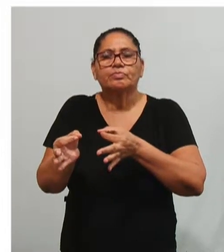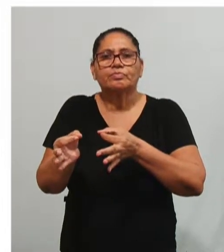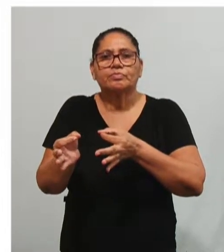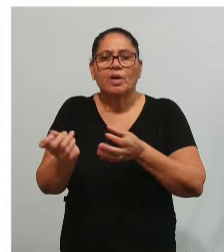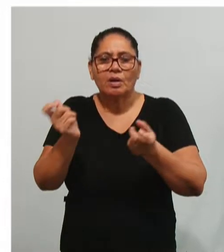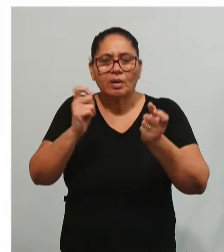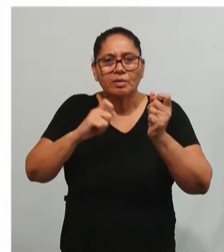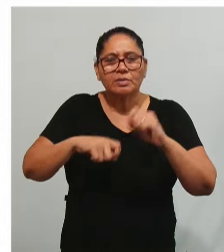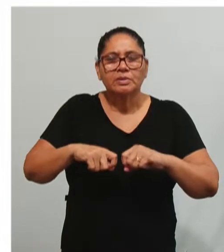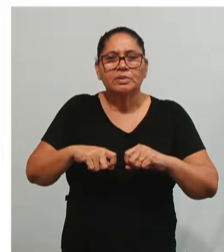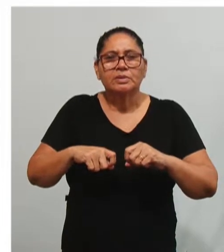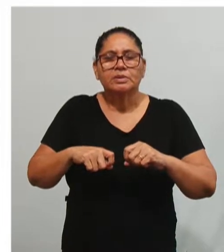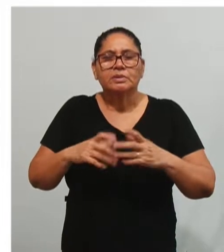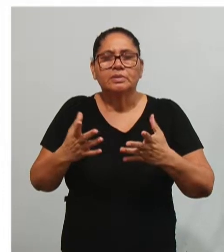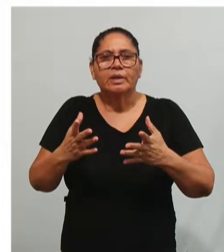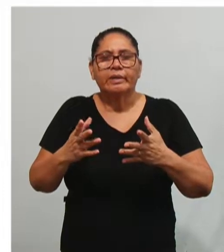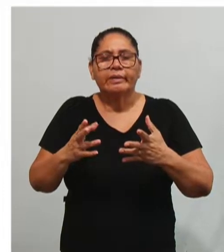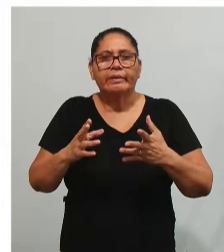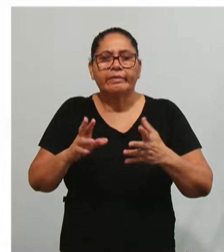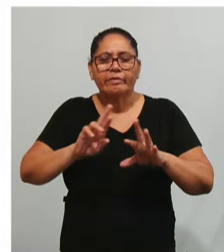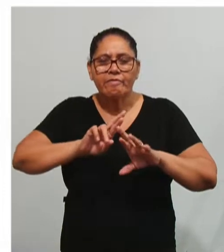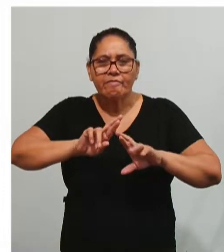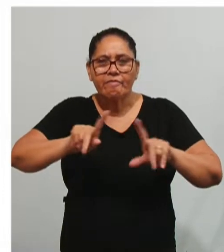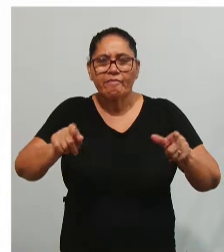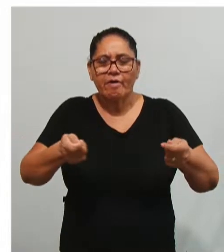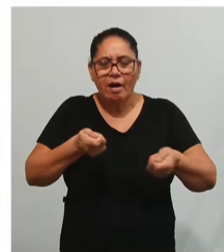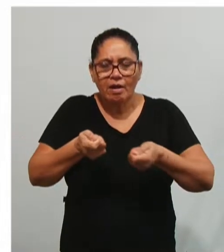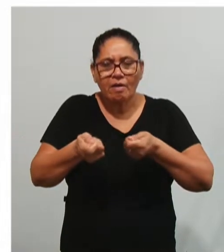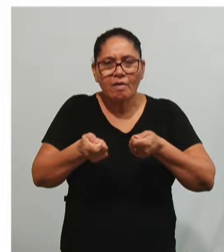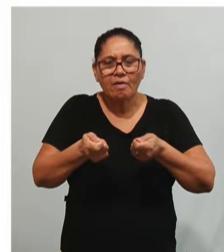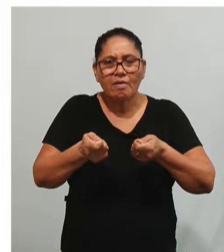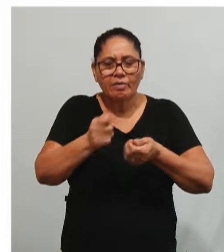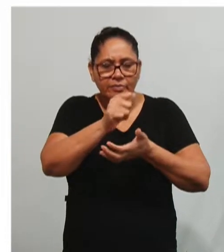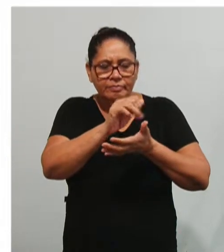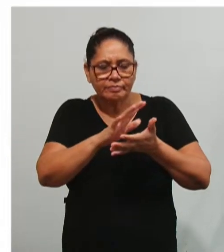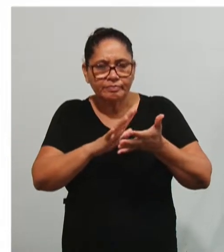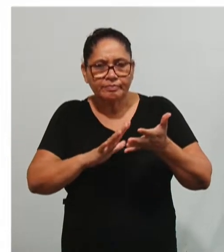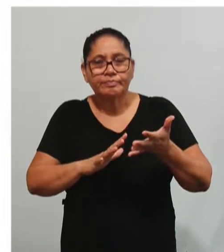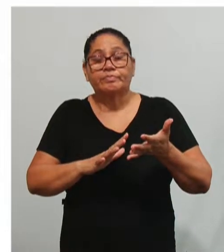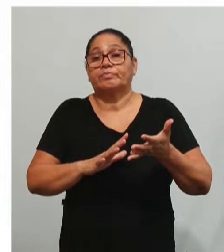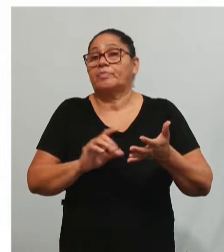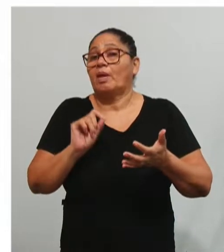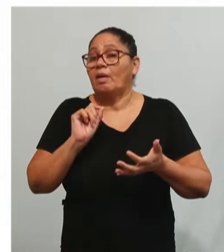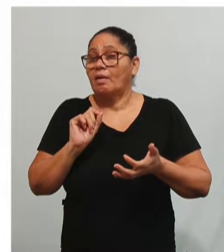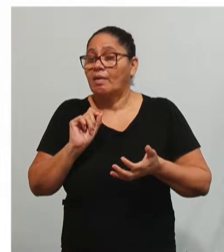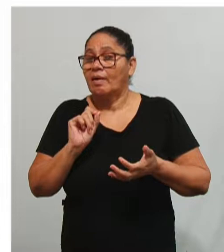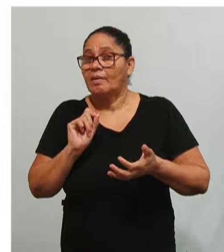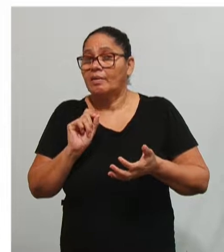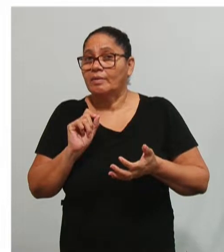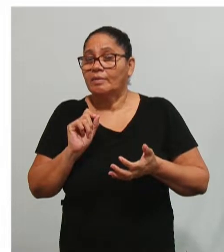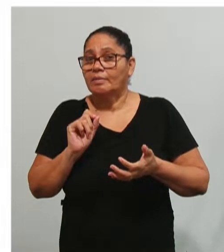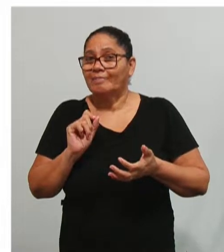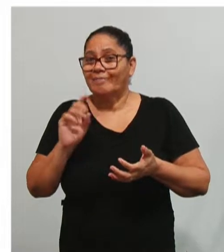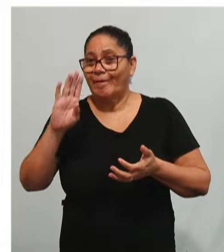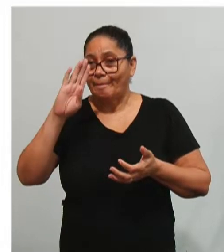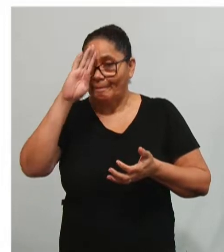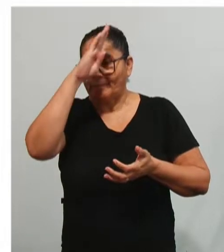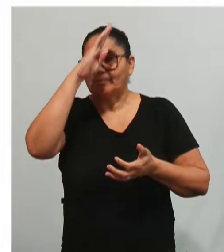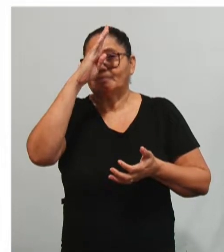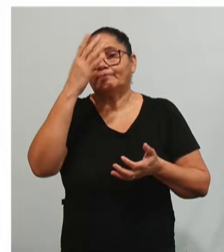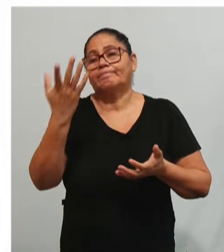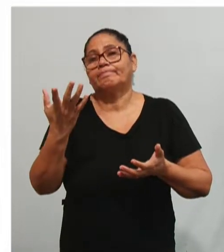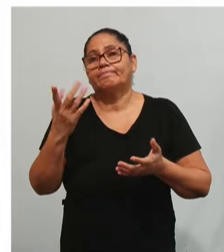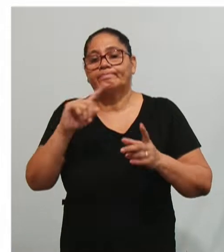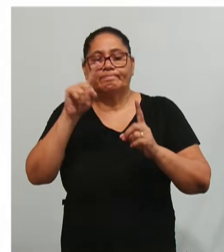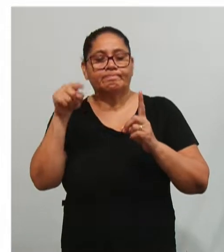capacitação da direção e o controle das atividades, que elas são fundamentais para que